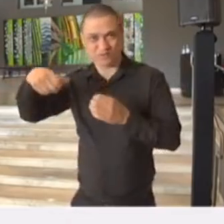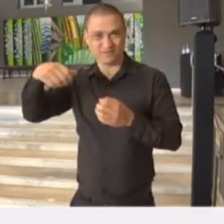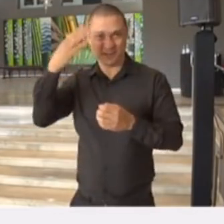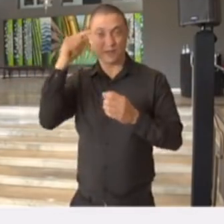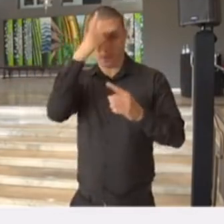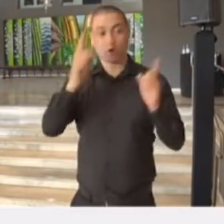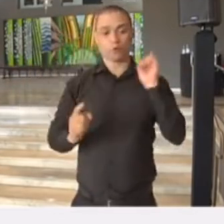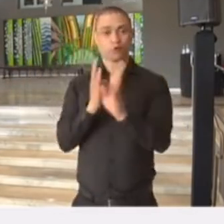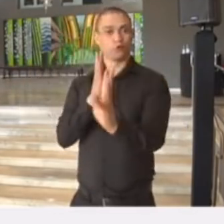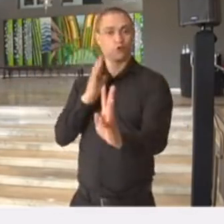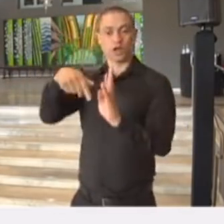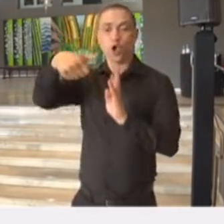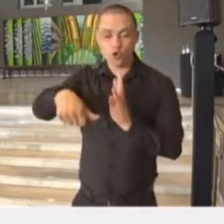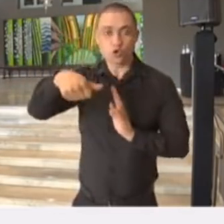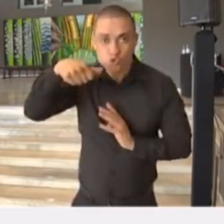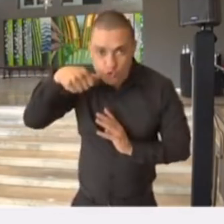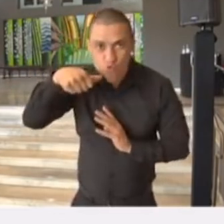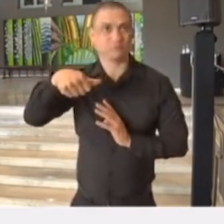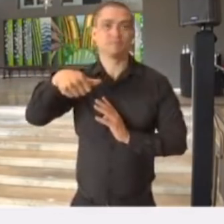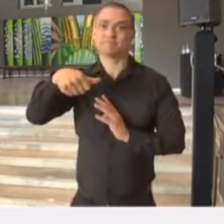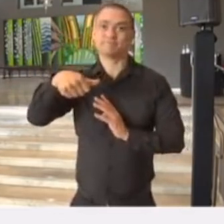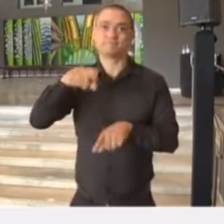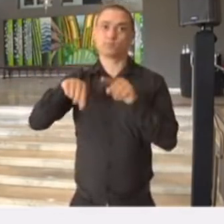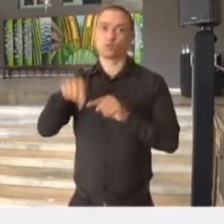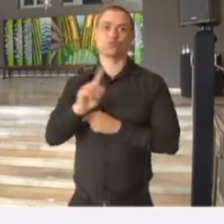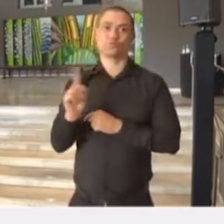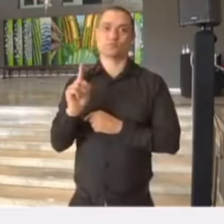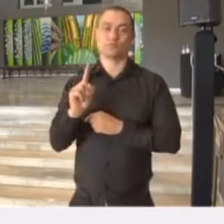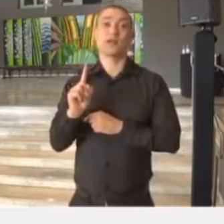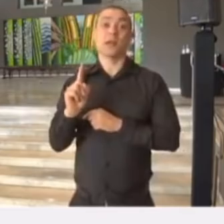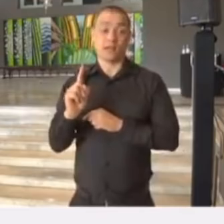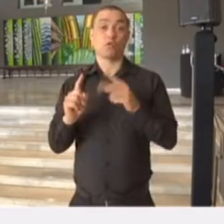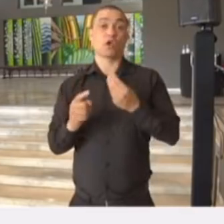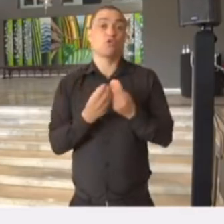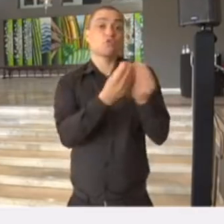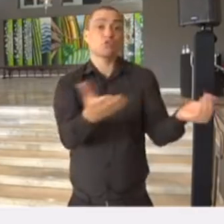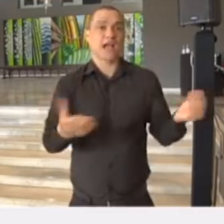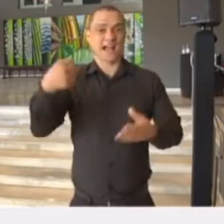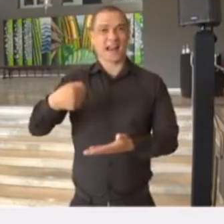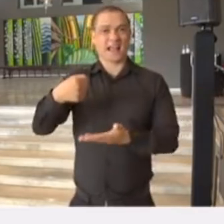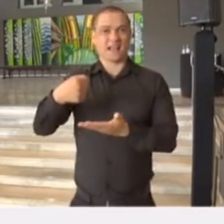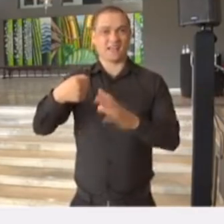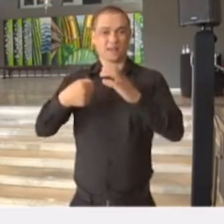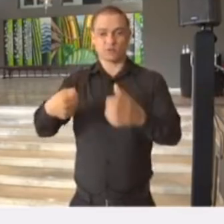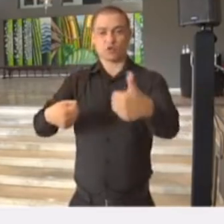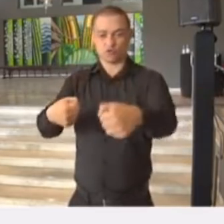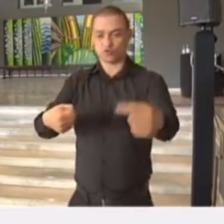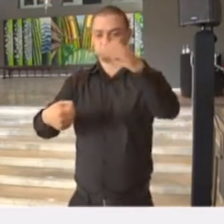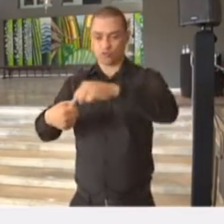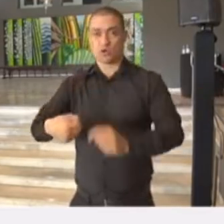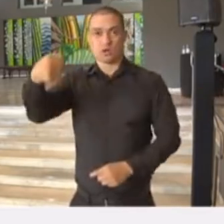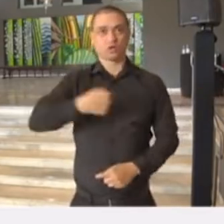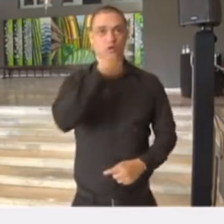onde você toma direto da fonte, será proibido, vai se fornecer uma caneca para que os estudantes,